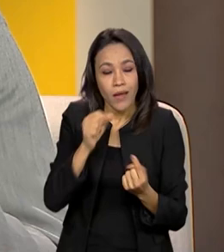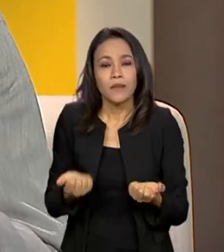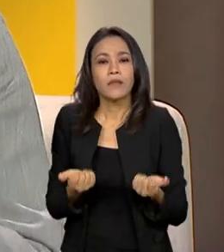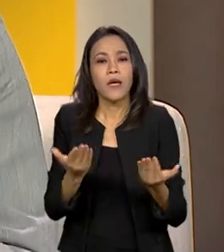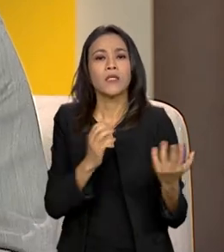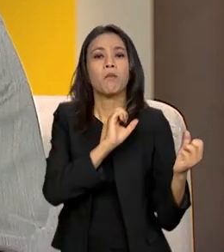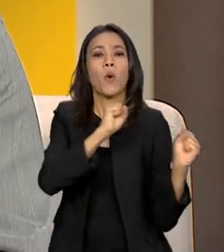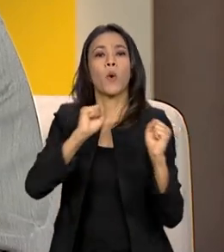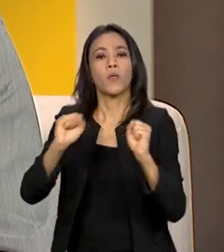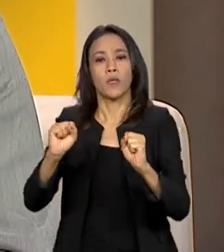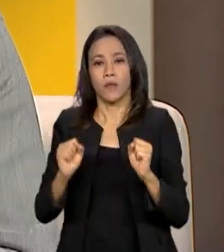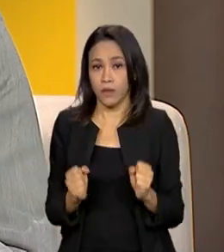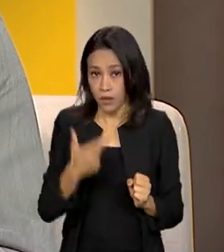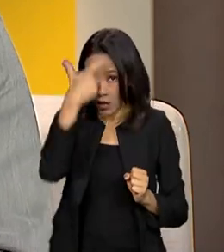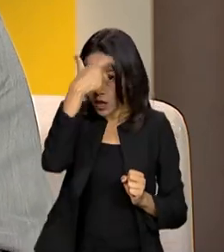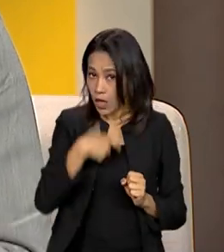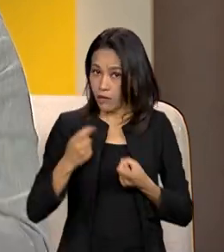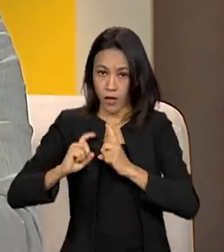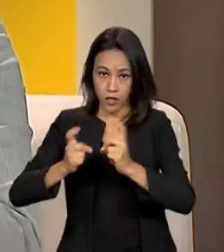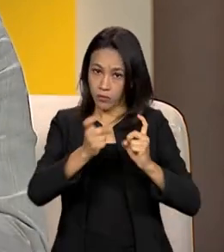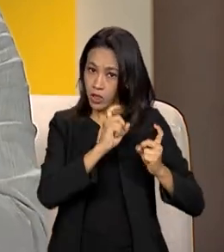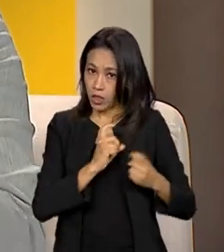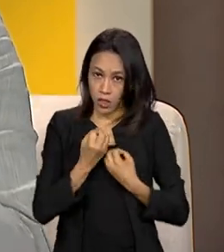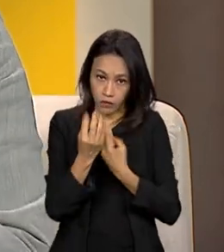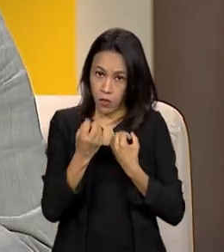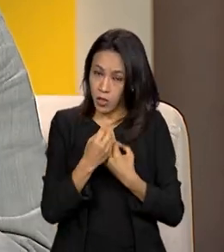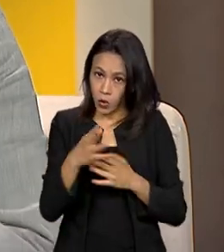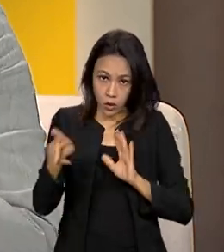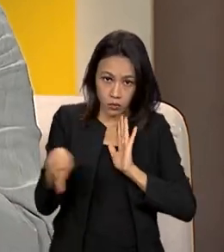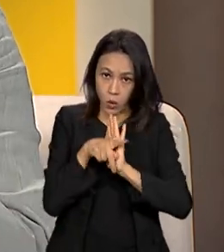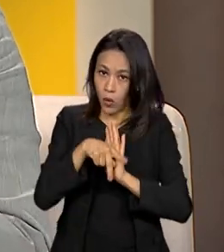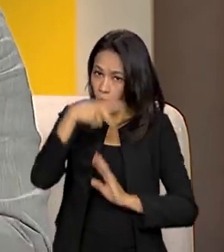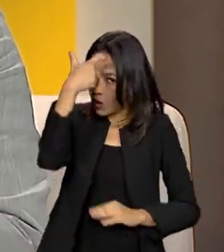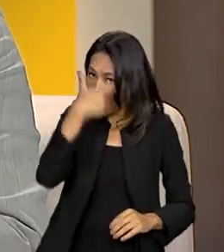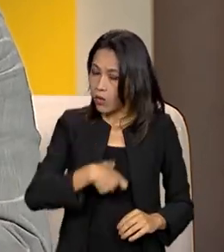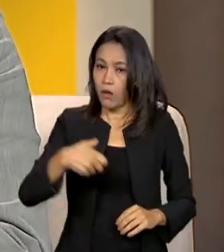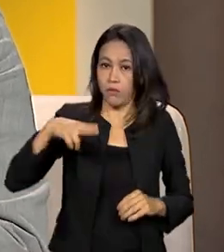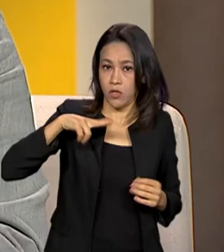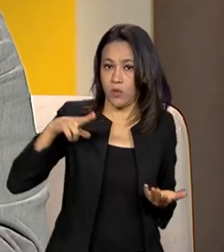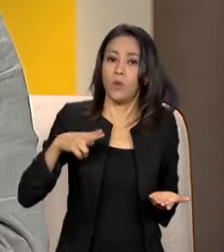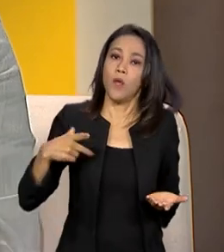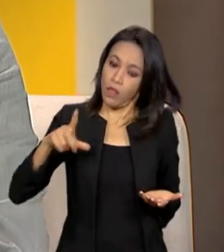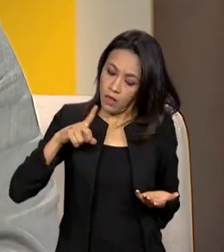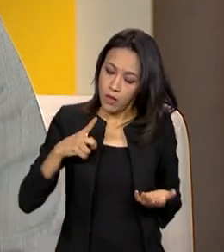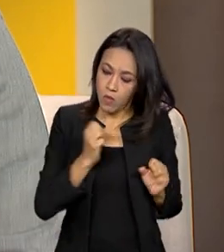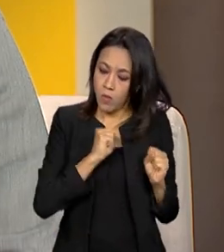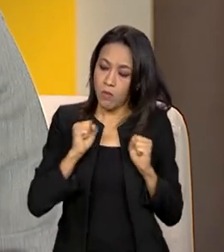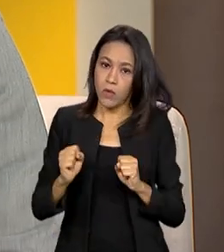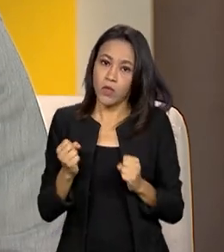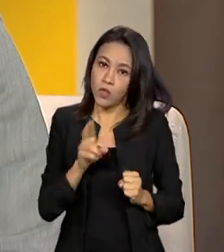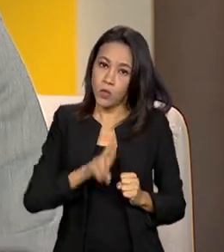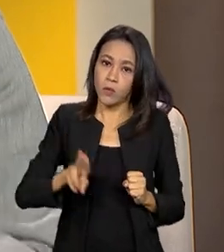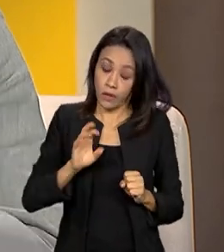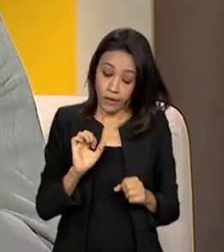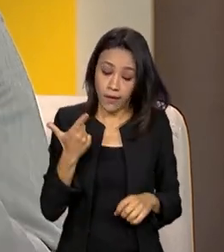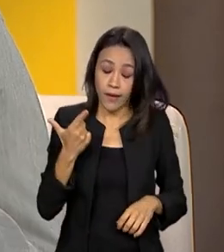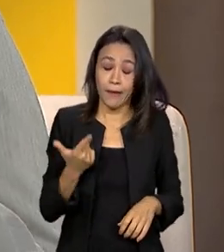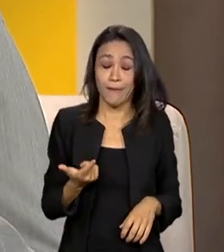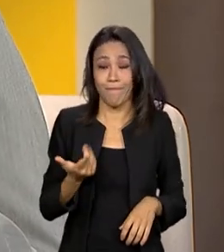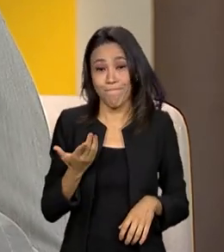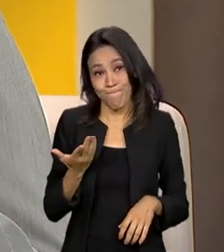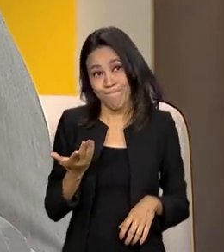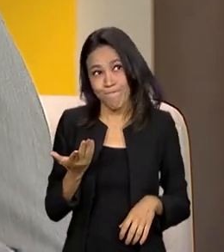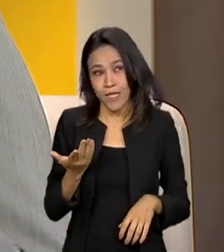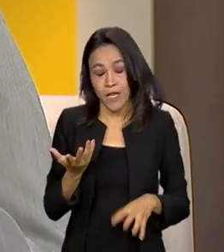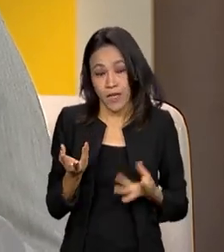a gestão que ele precisa ter do dado, que é dele. Ele é o titular, ele que tem o poder de utilizar esses dados. É claro que esses dados também,